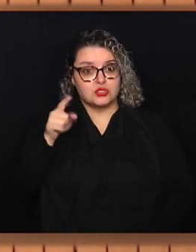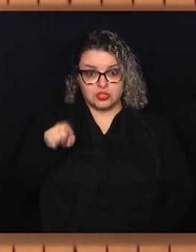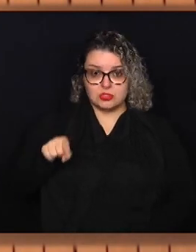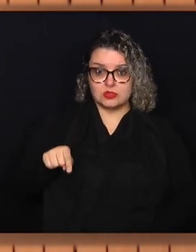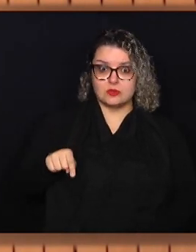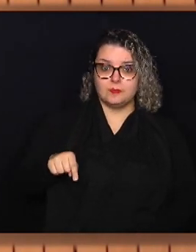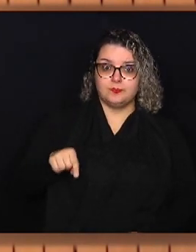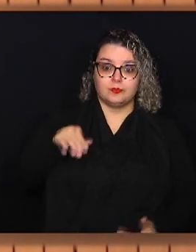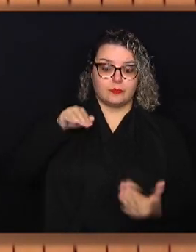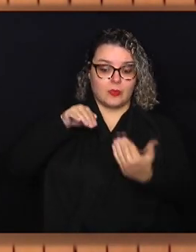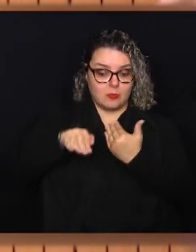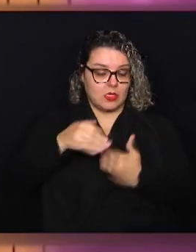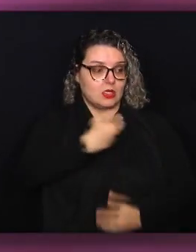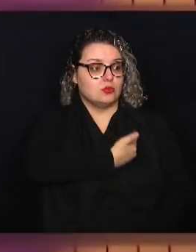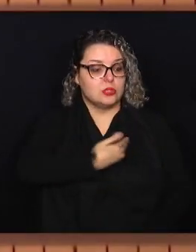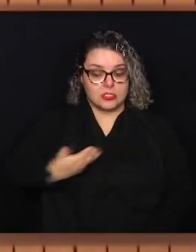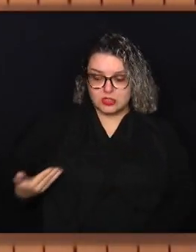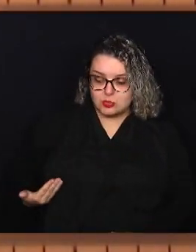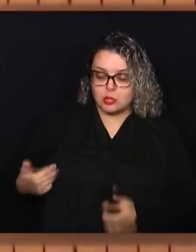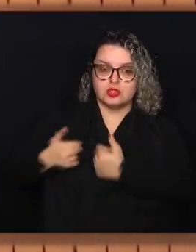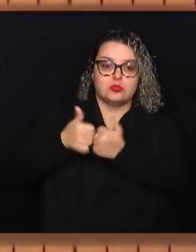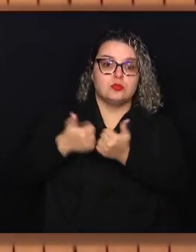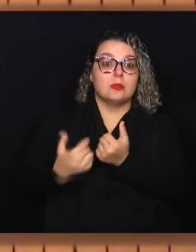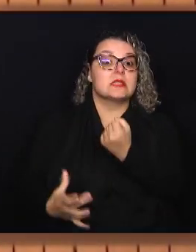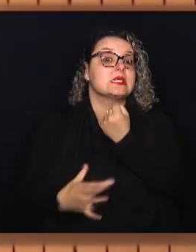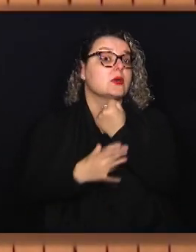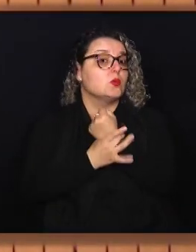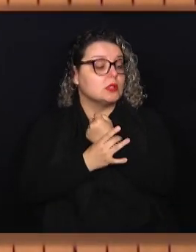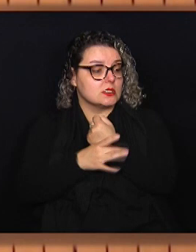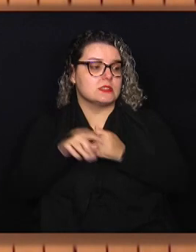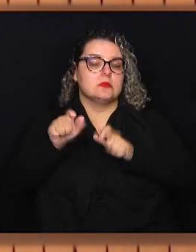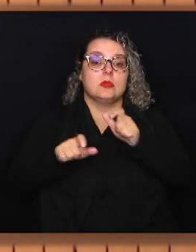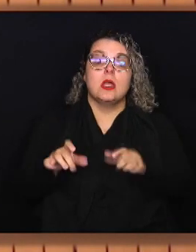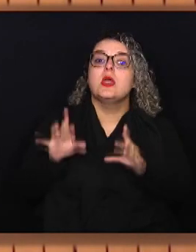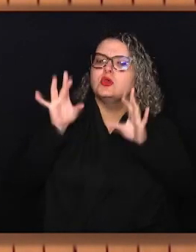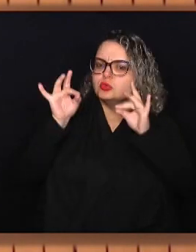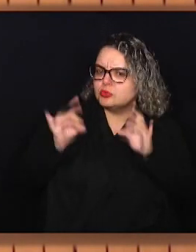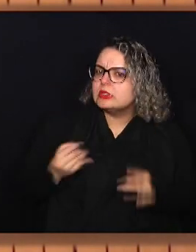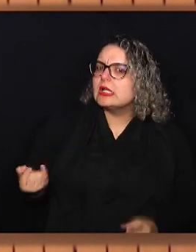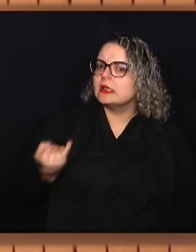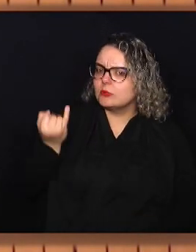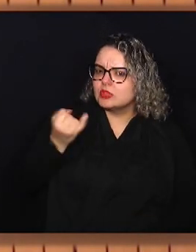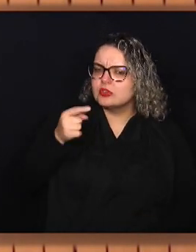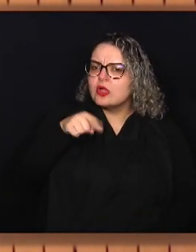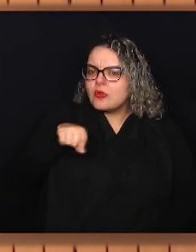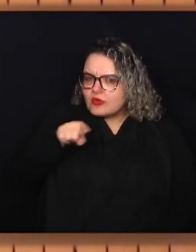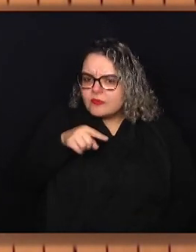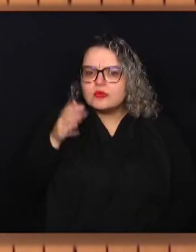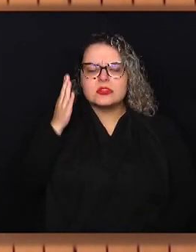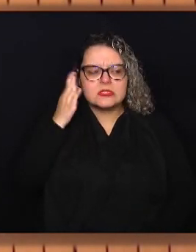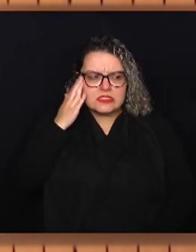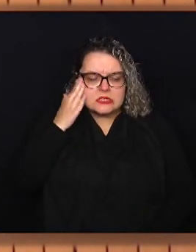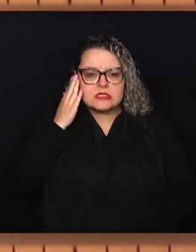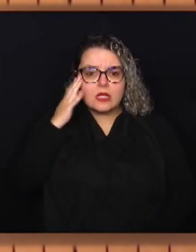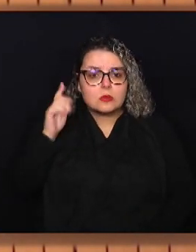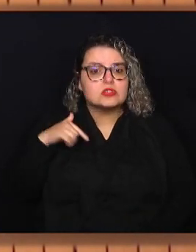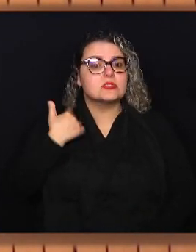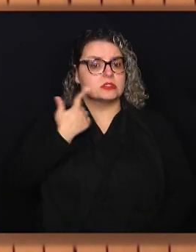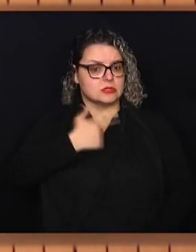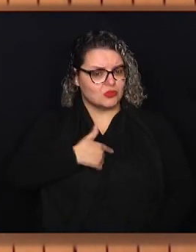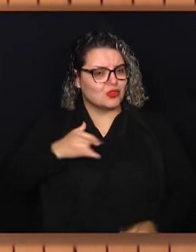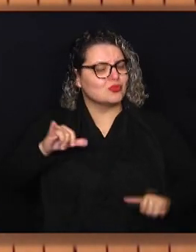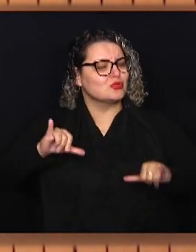transporte público, para a segurança das pessoas. E tem um detalhe importante, vocês sabem que nós estamos